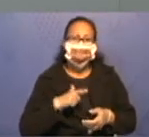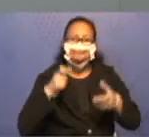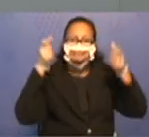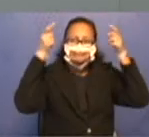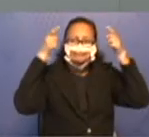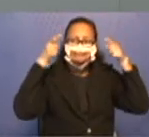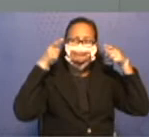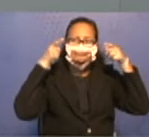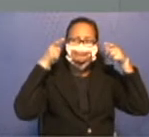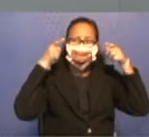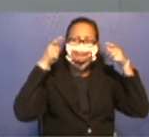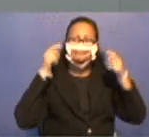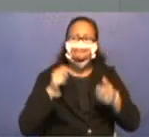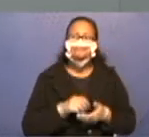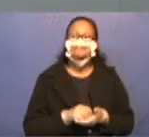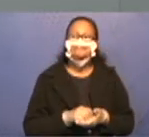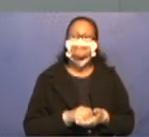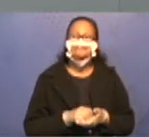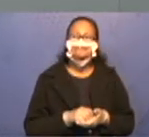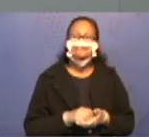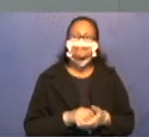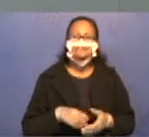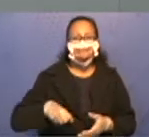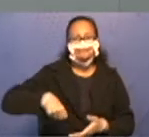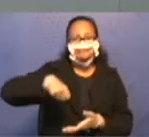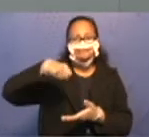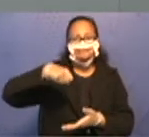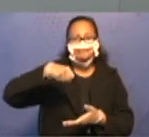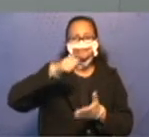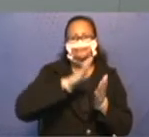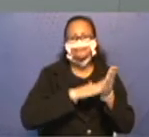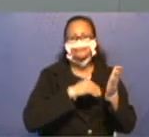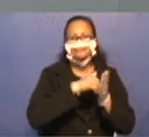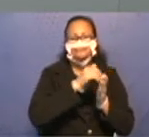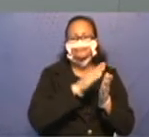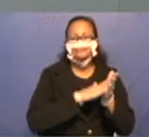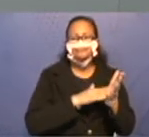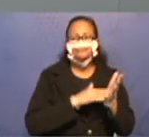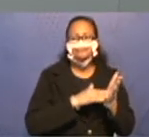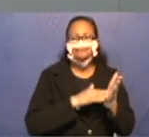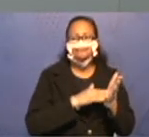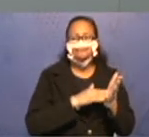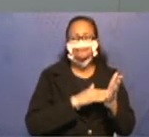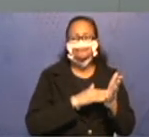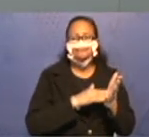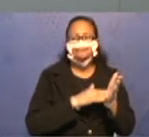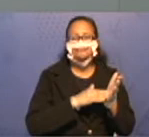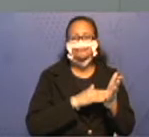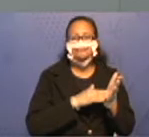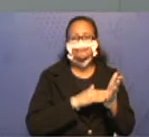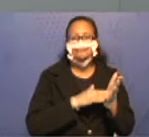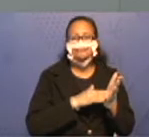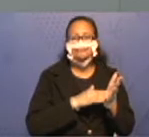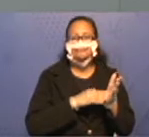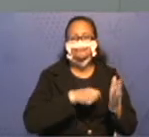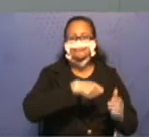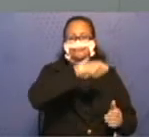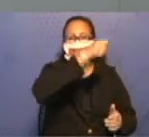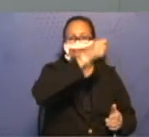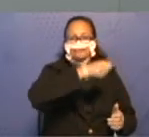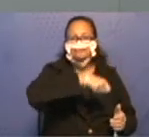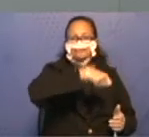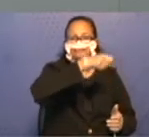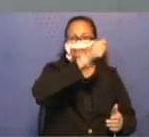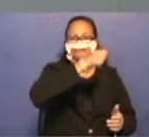quem não está segurando uma lata de tinta. Ele está? Ele pinta com um rolo.